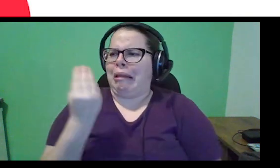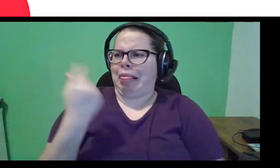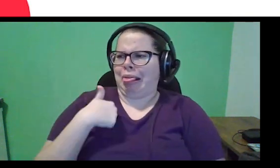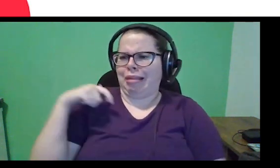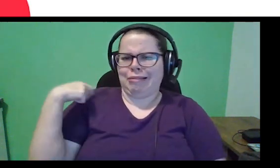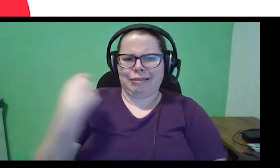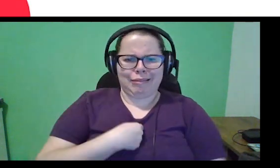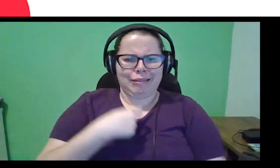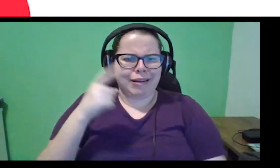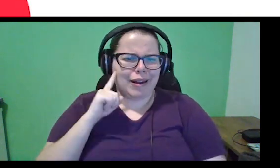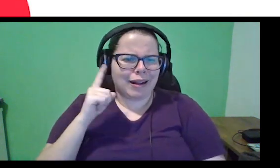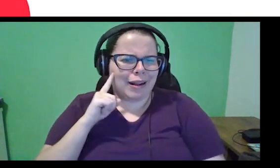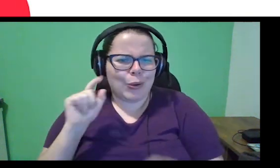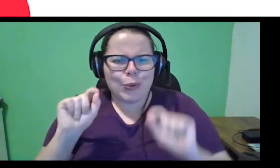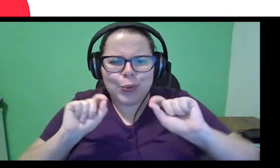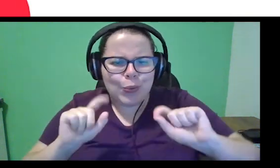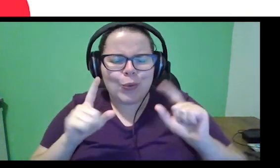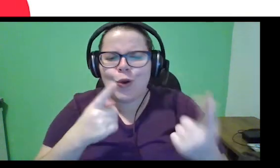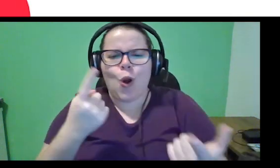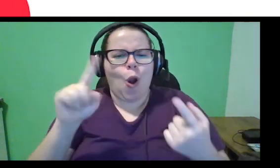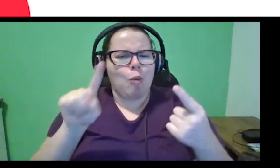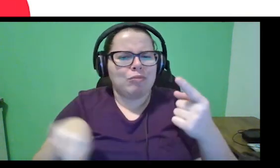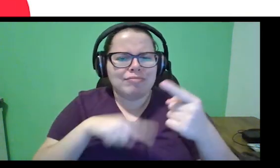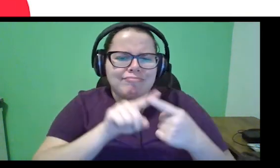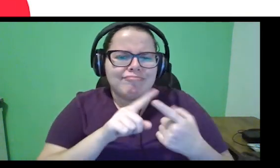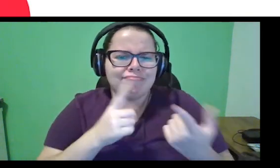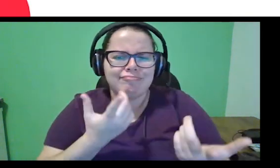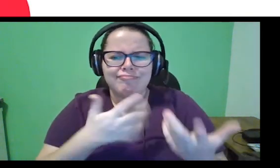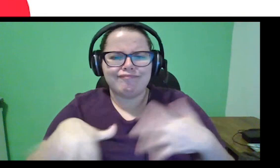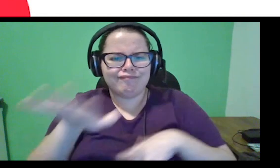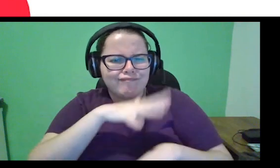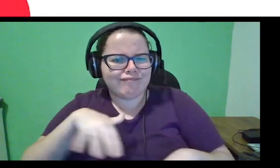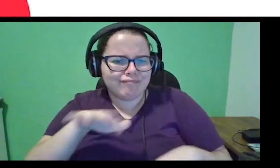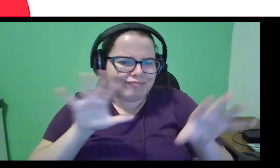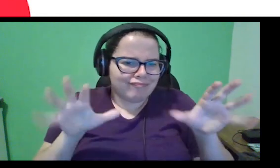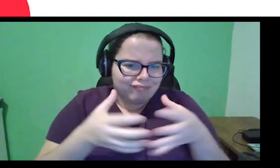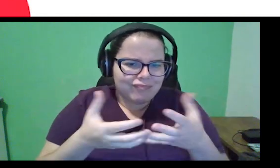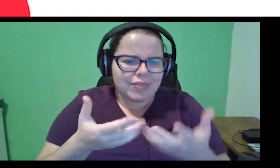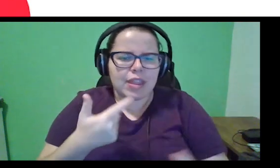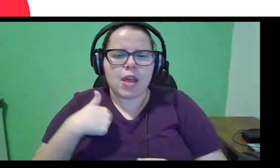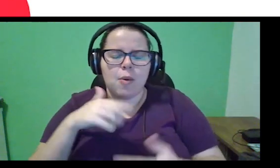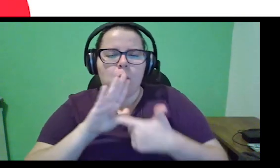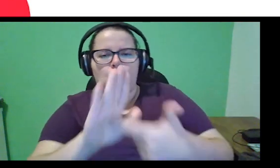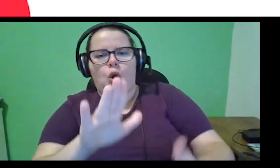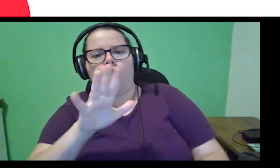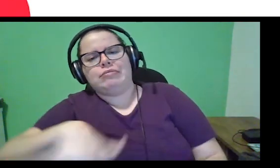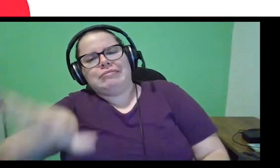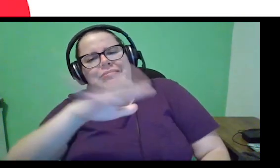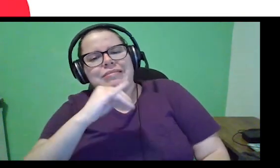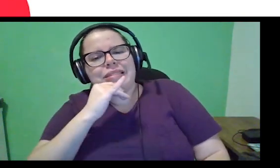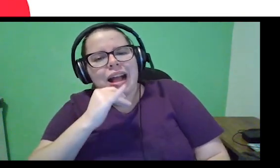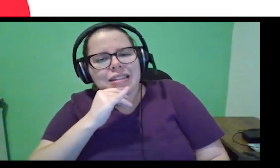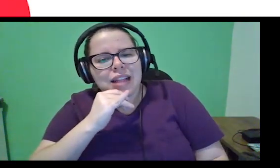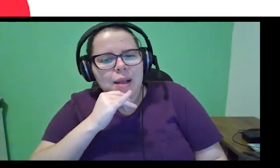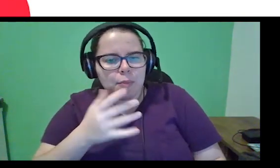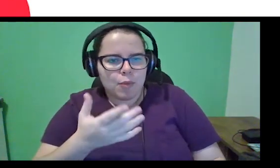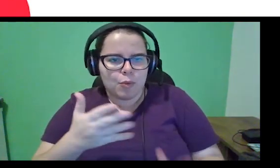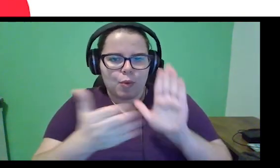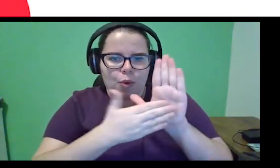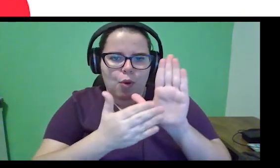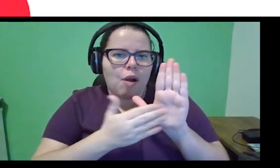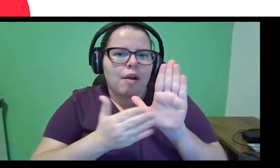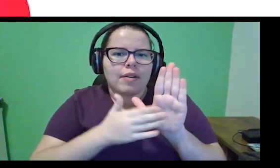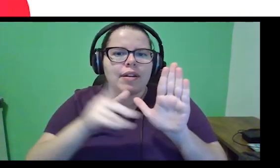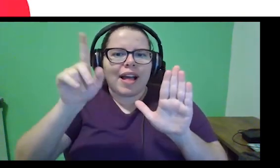né? No dia a dia dela, qual que o objetivo comum dessa equipe, né? Então, eu trouxe um exemplo de propósito. É uma das